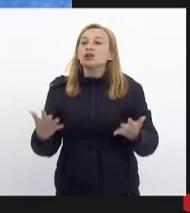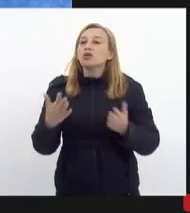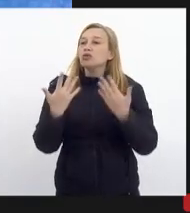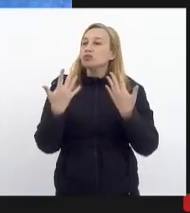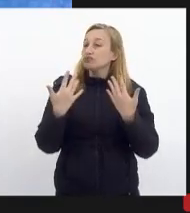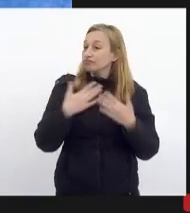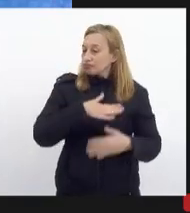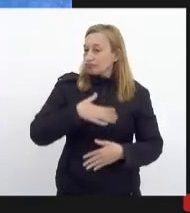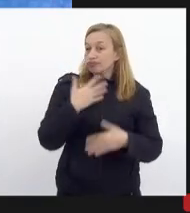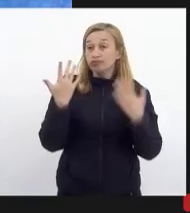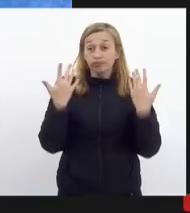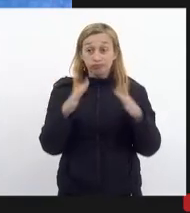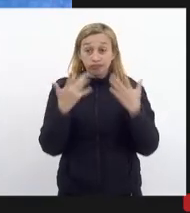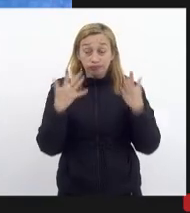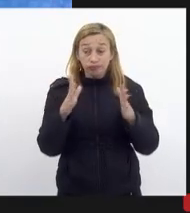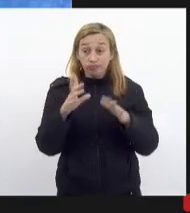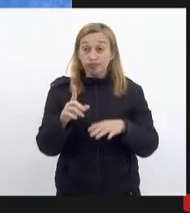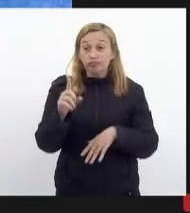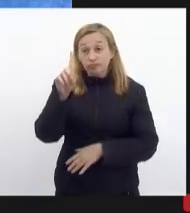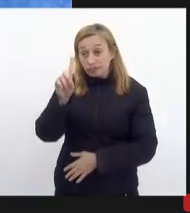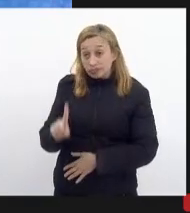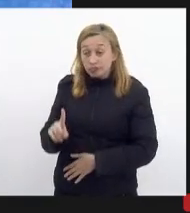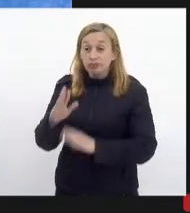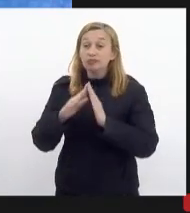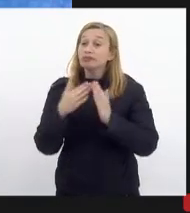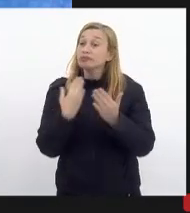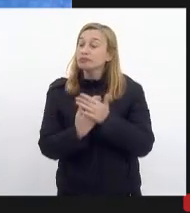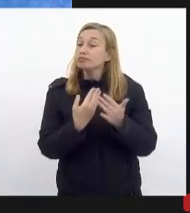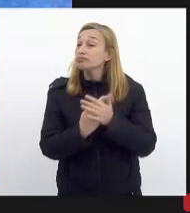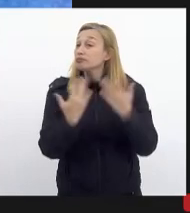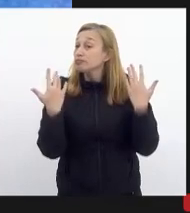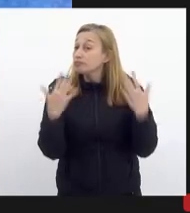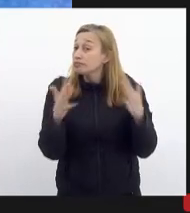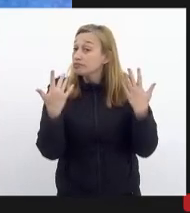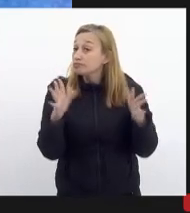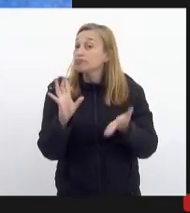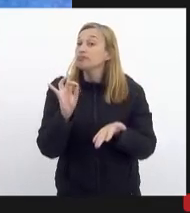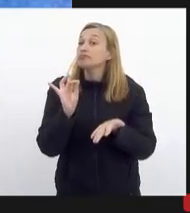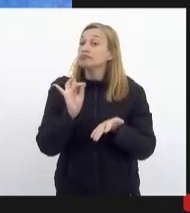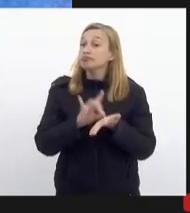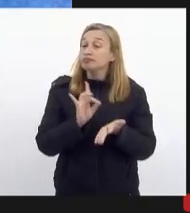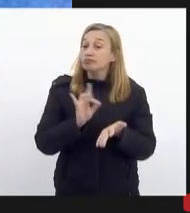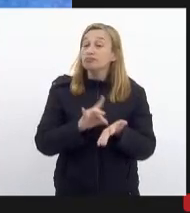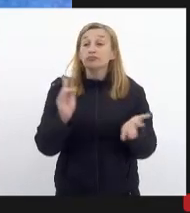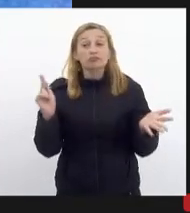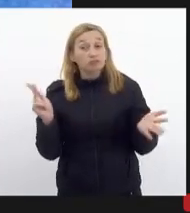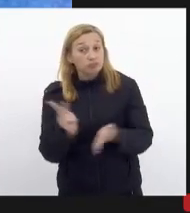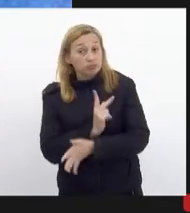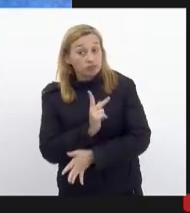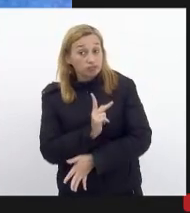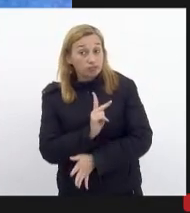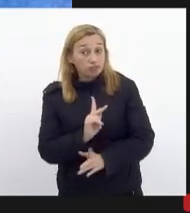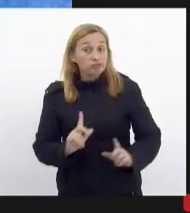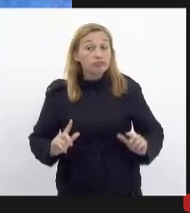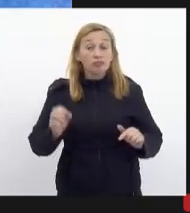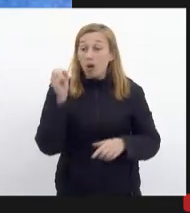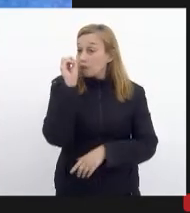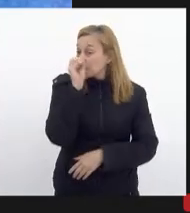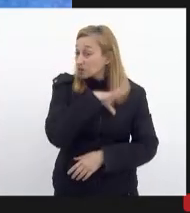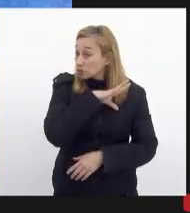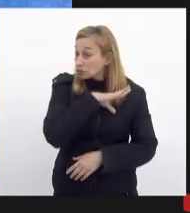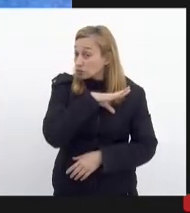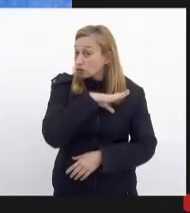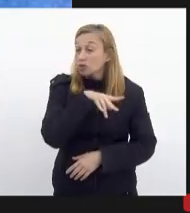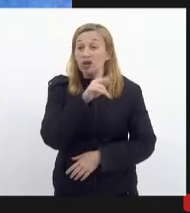parabenizar a direção da escola. Parabéns. Realmente, isso, o que aconteceu foi um absurdo por